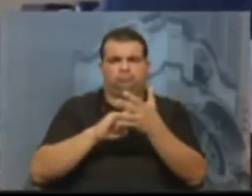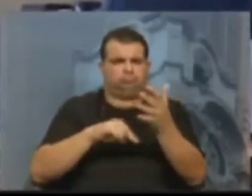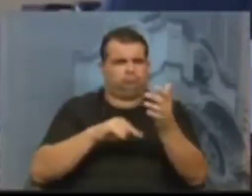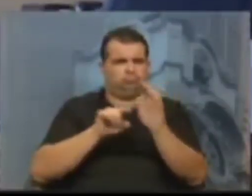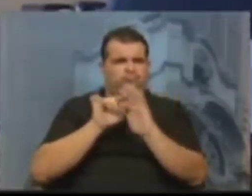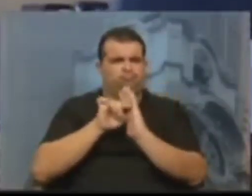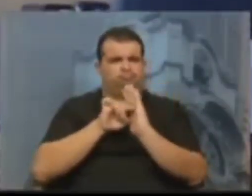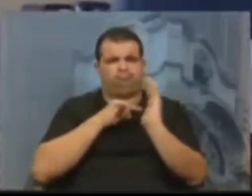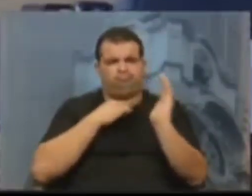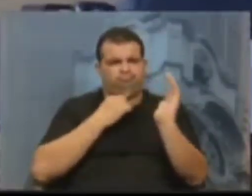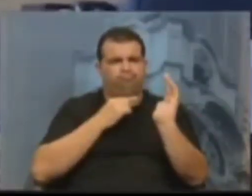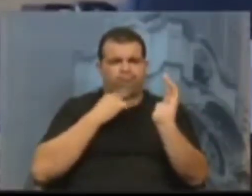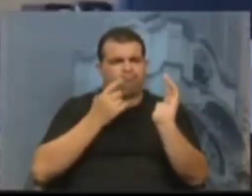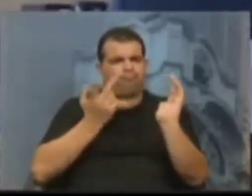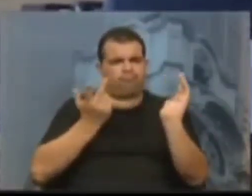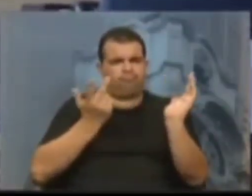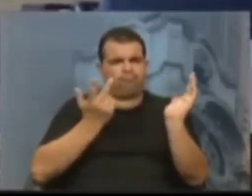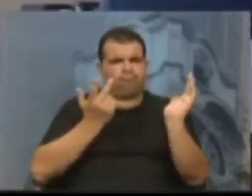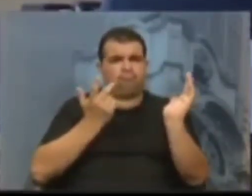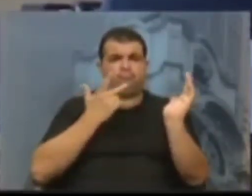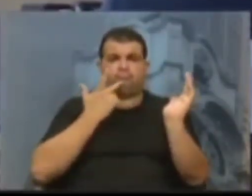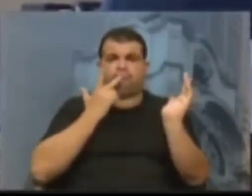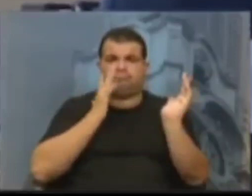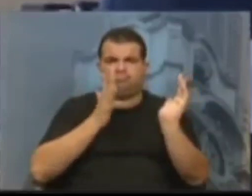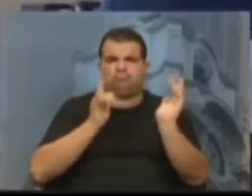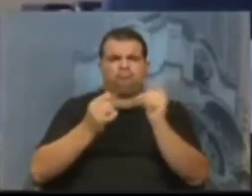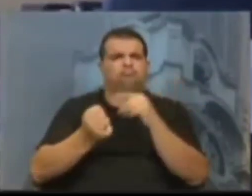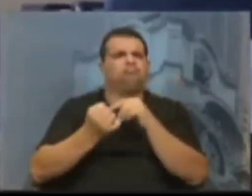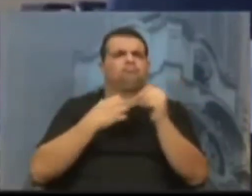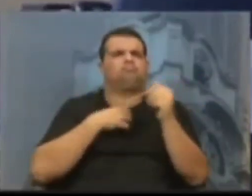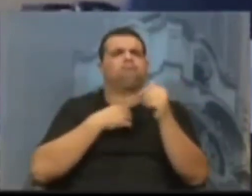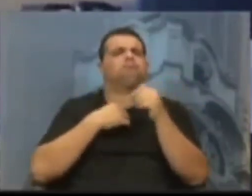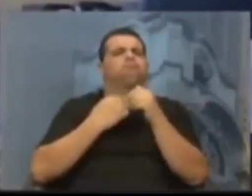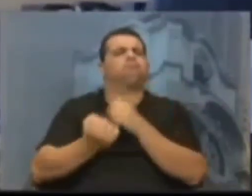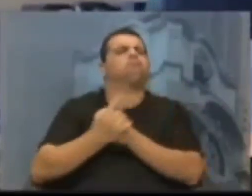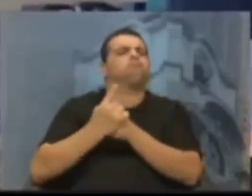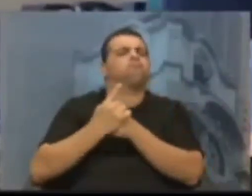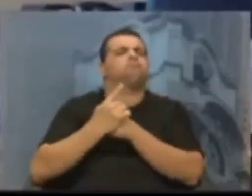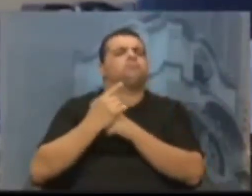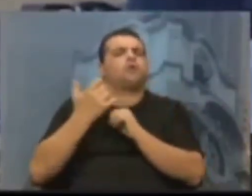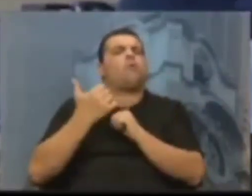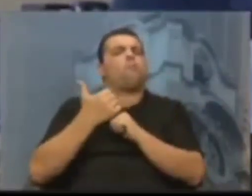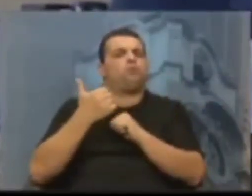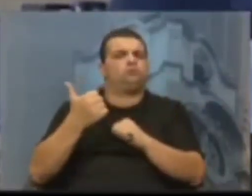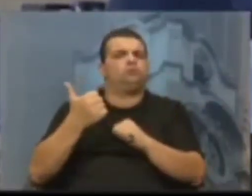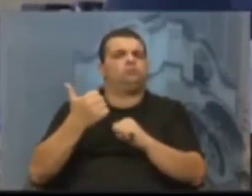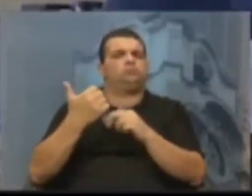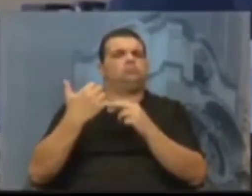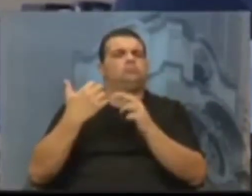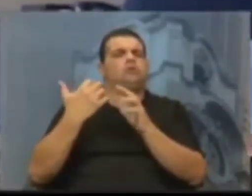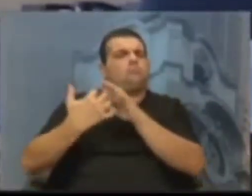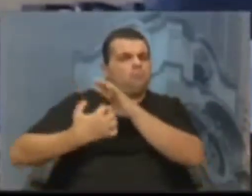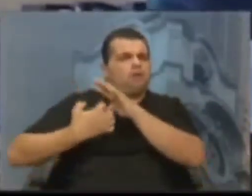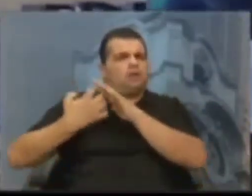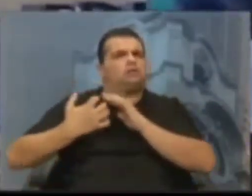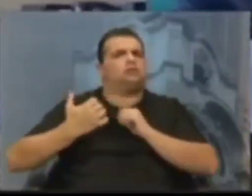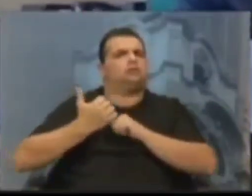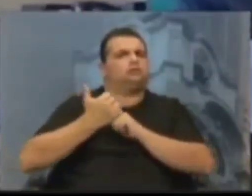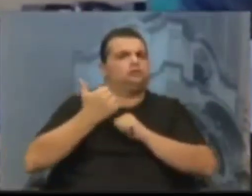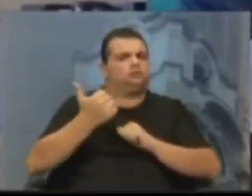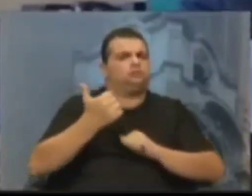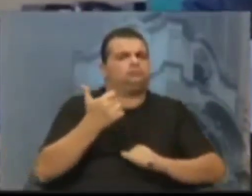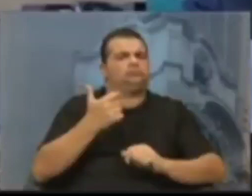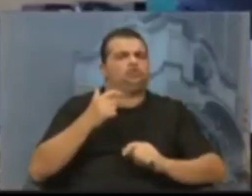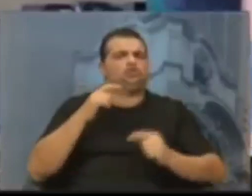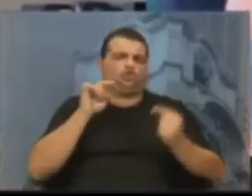E isso, como eu já disse, é muito estranho nesse momento em que a direção dessa companhia tem uma vinculação